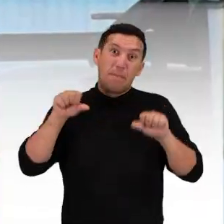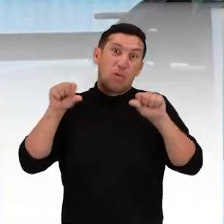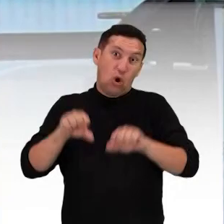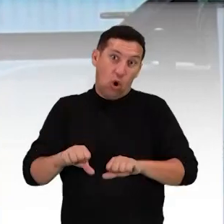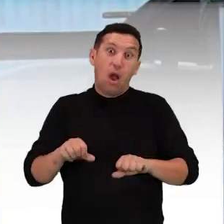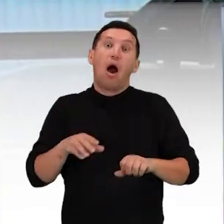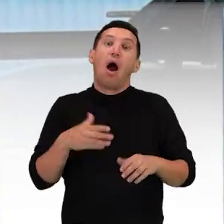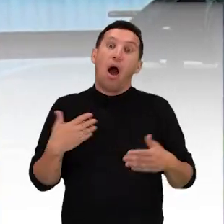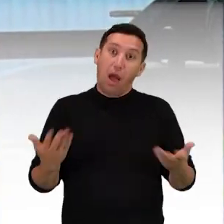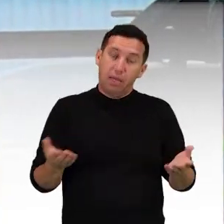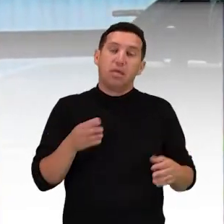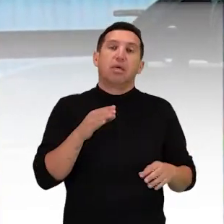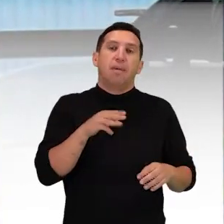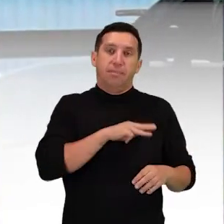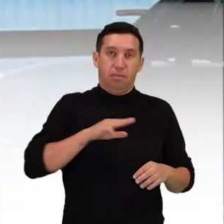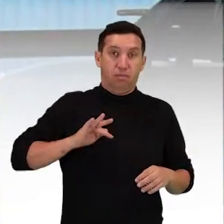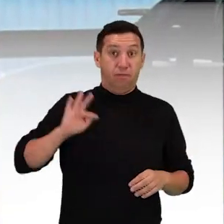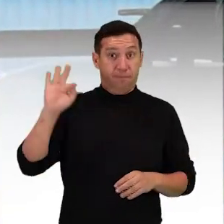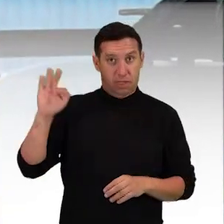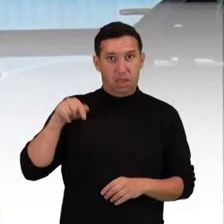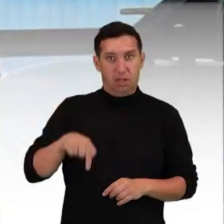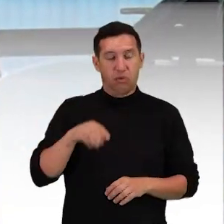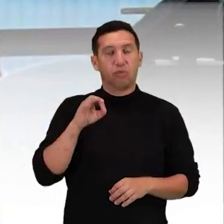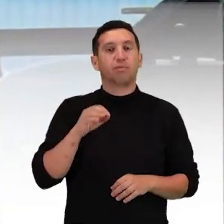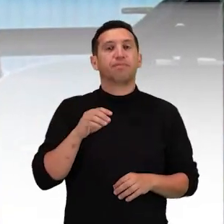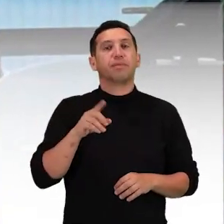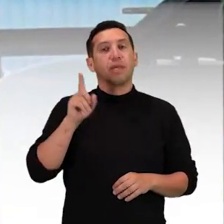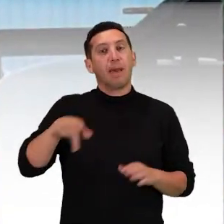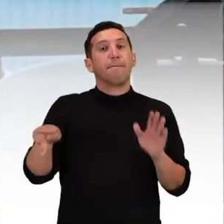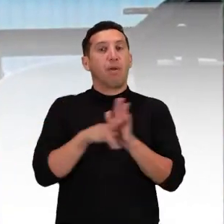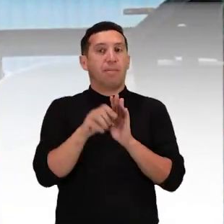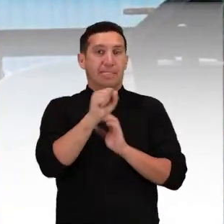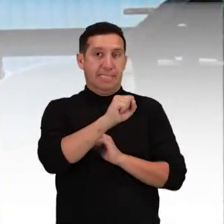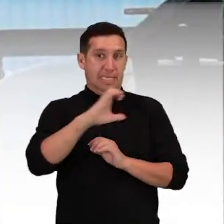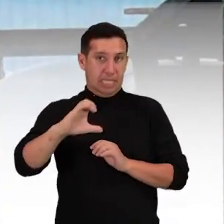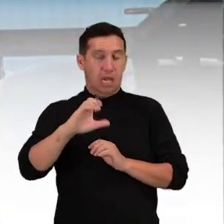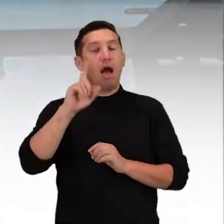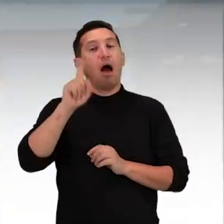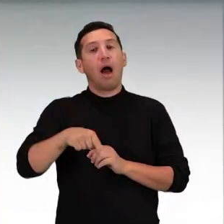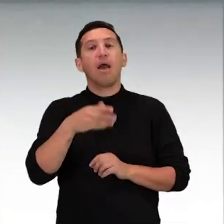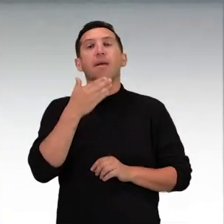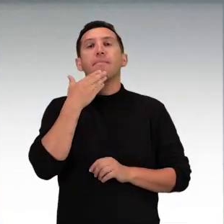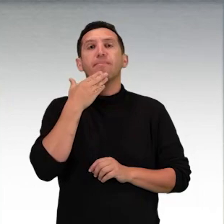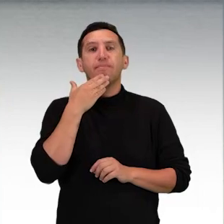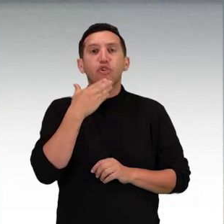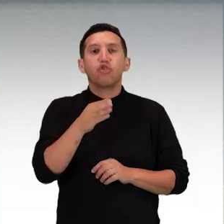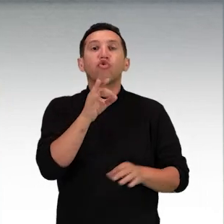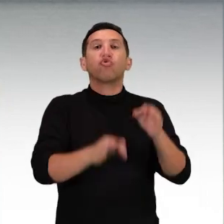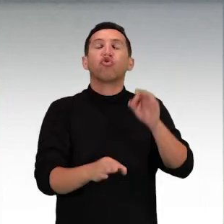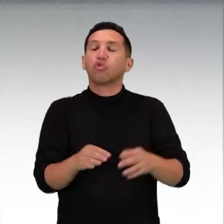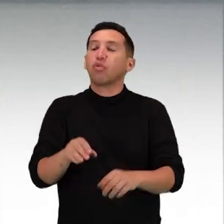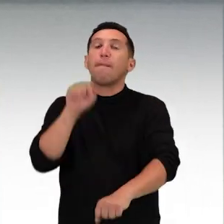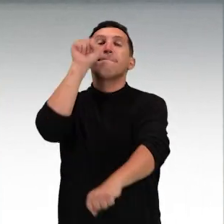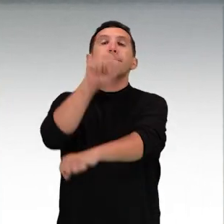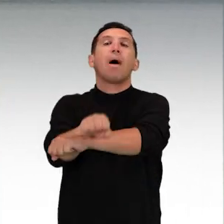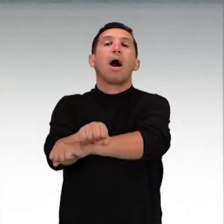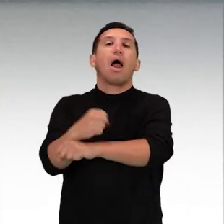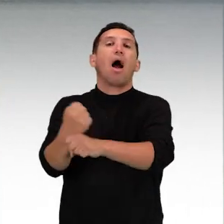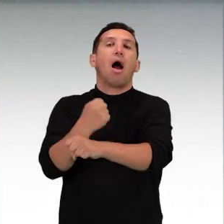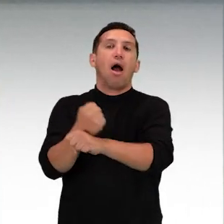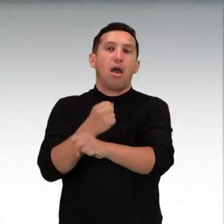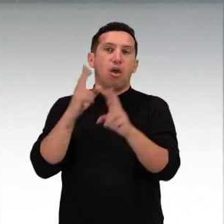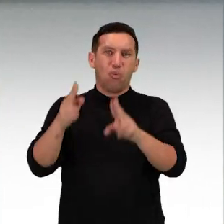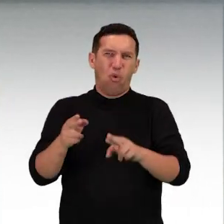e ficam sob os olhos da Justiça. A pedido do MPF de Santa Catarina, a Justiça chegou a suspender as obras.